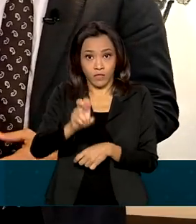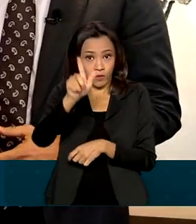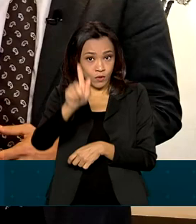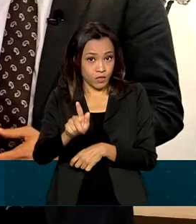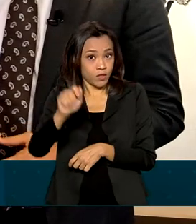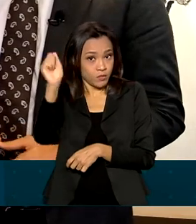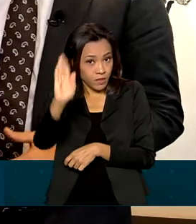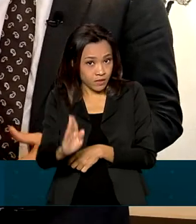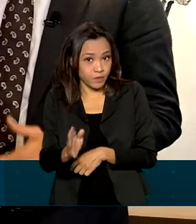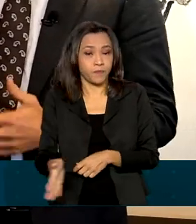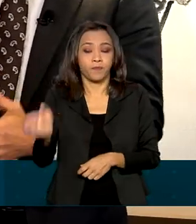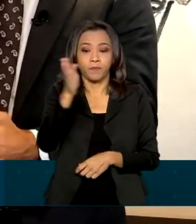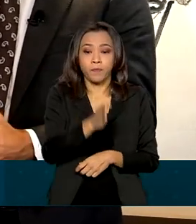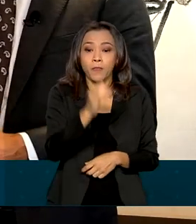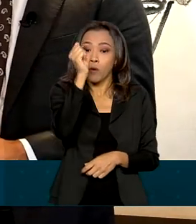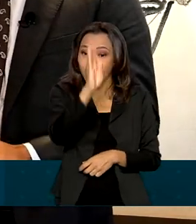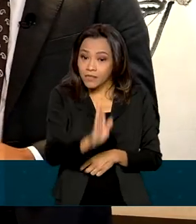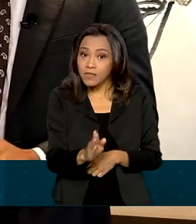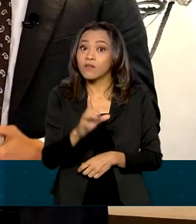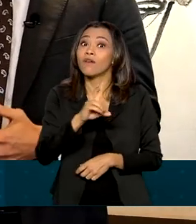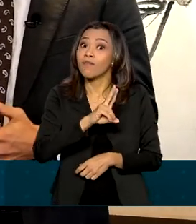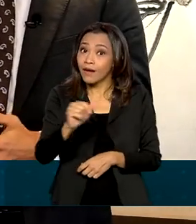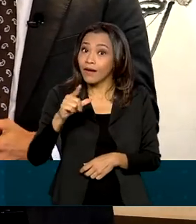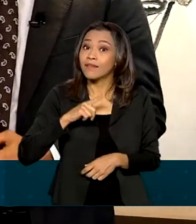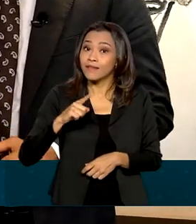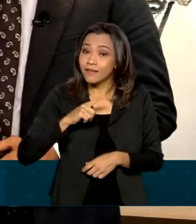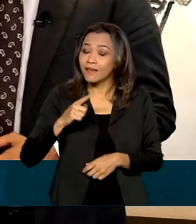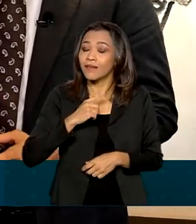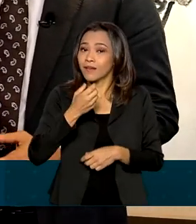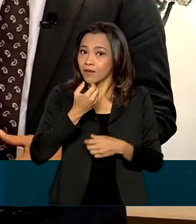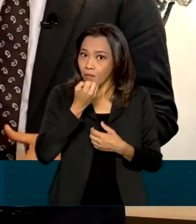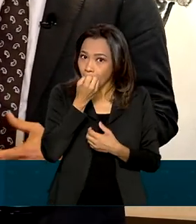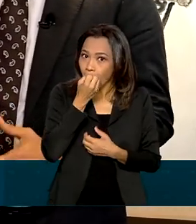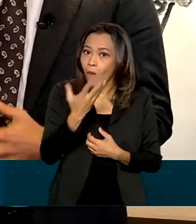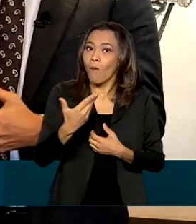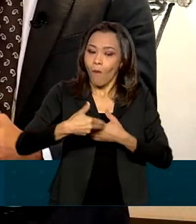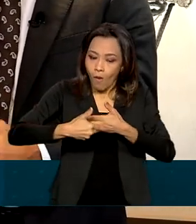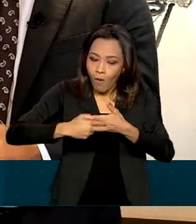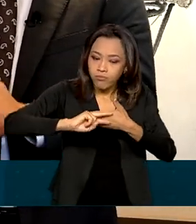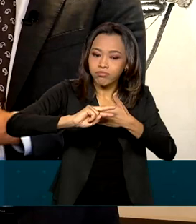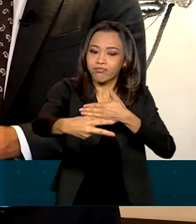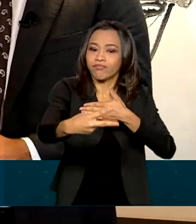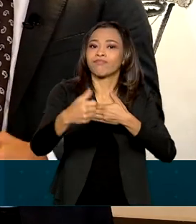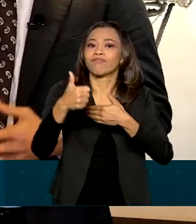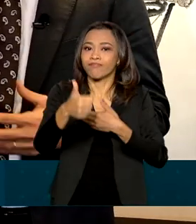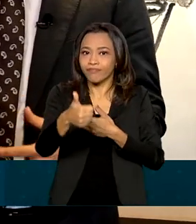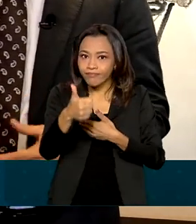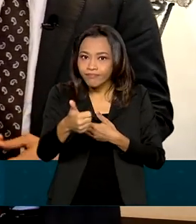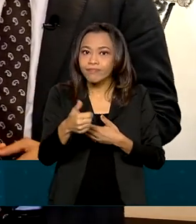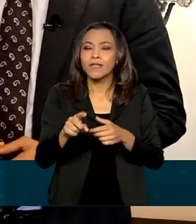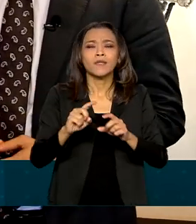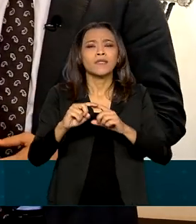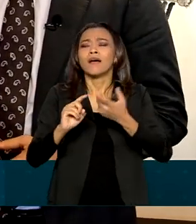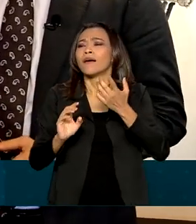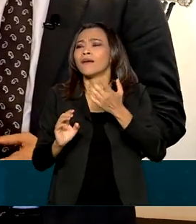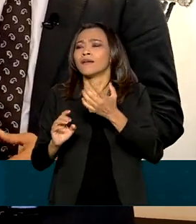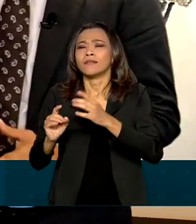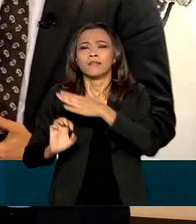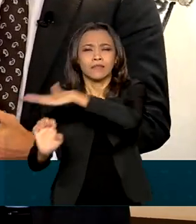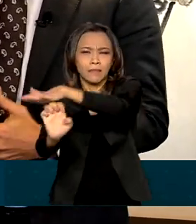Brasil vai colher os frutos do que estamos fazendo agora. A conexão das coisas, das empresas, de